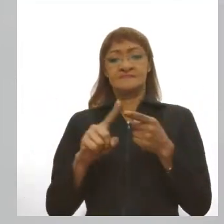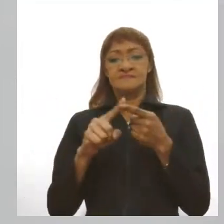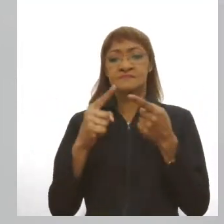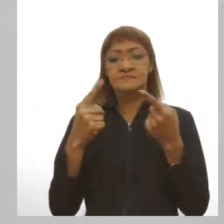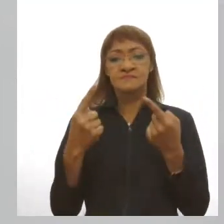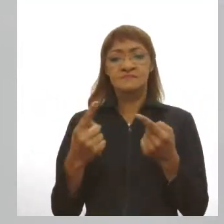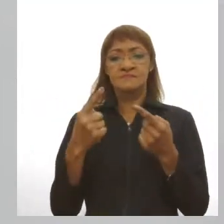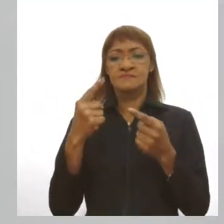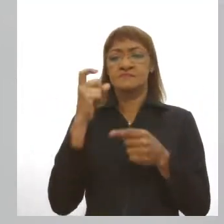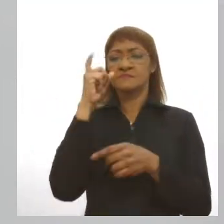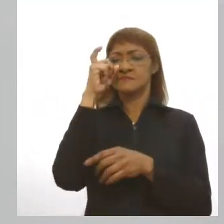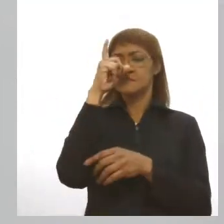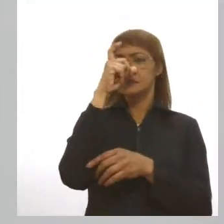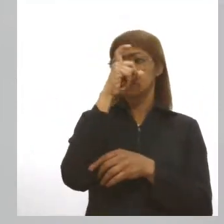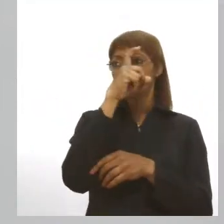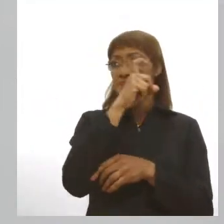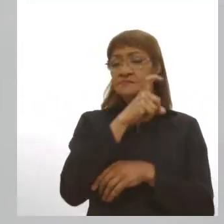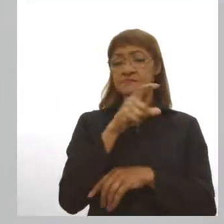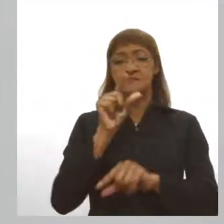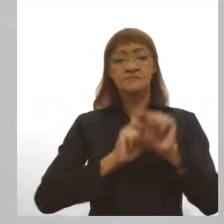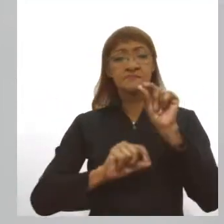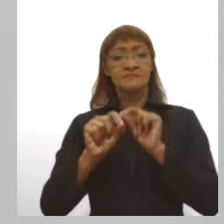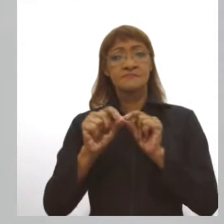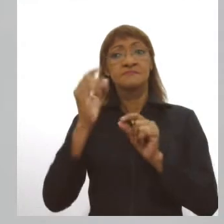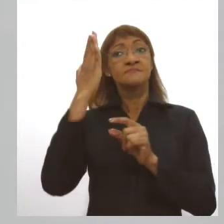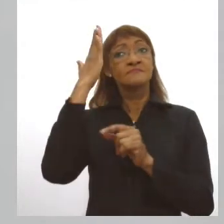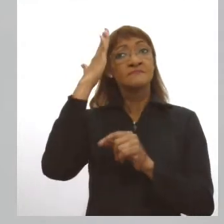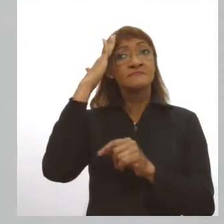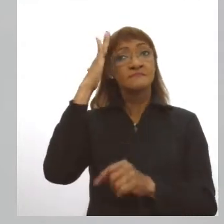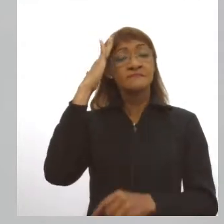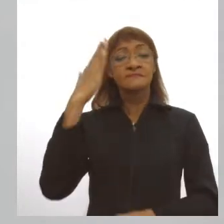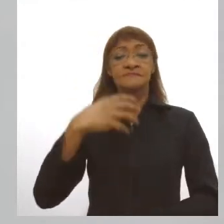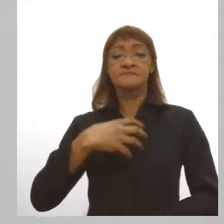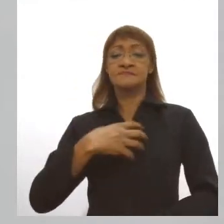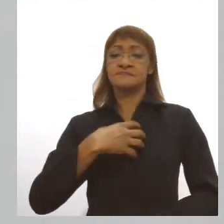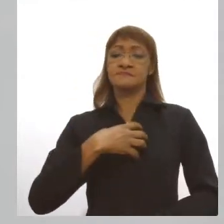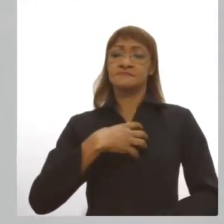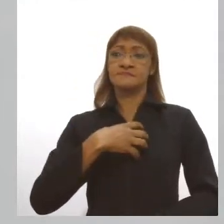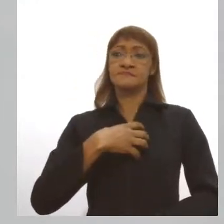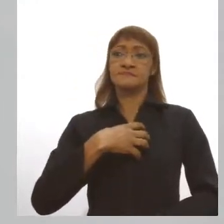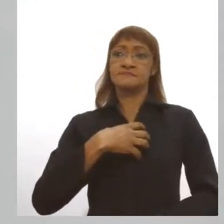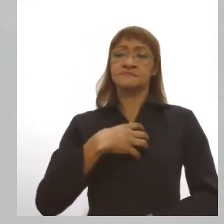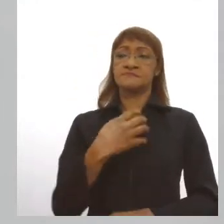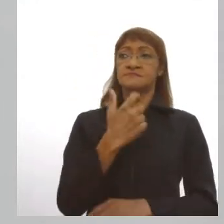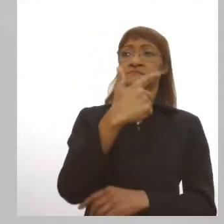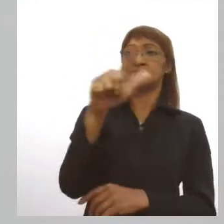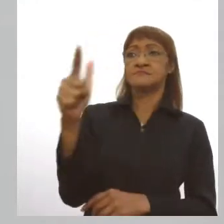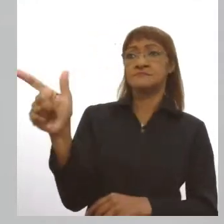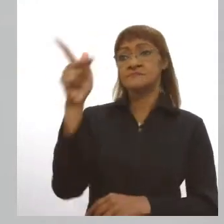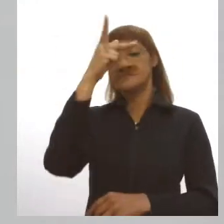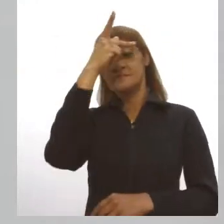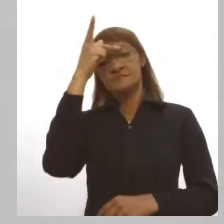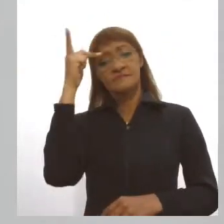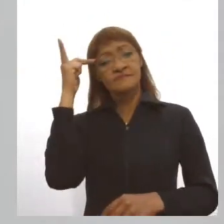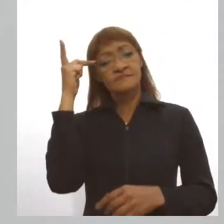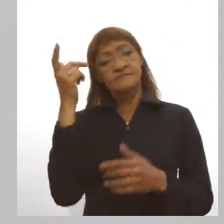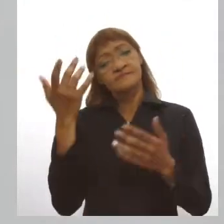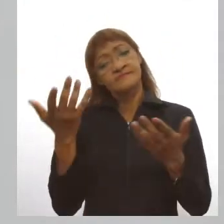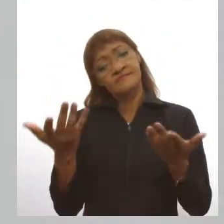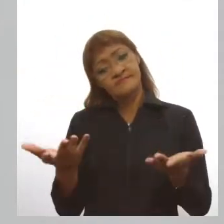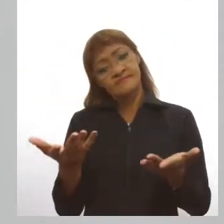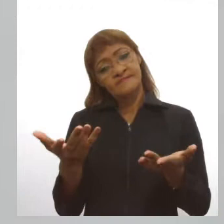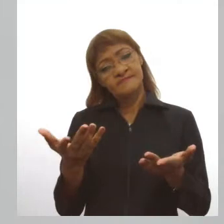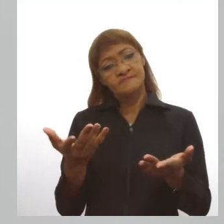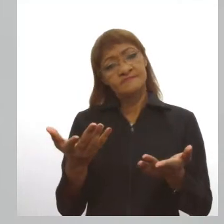dificuldade com relação a essa compreensão do sentimento do outro, ou dos outros, né? E de todos